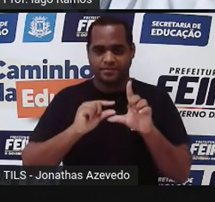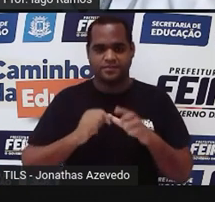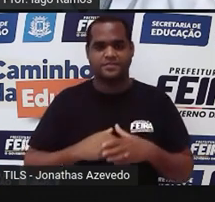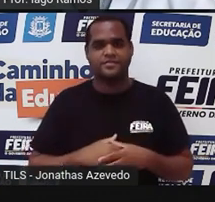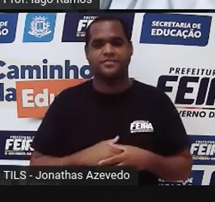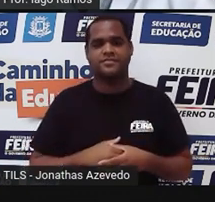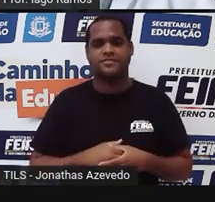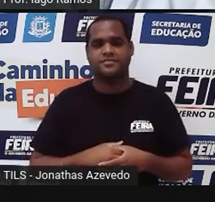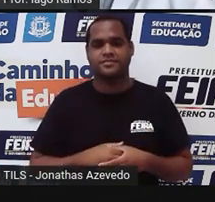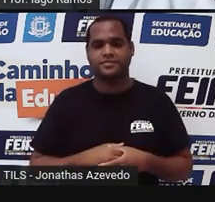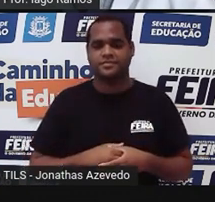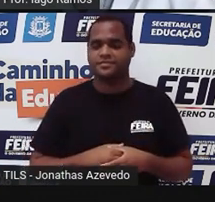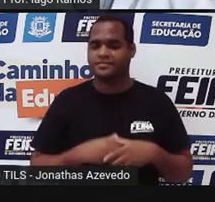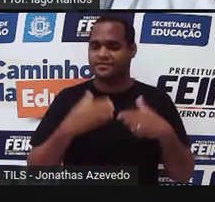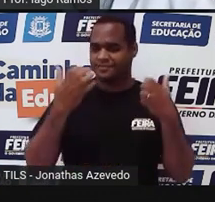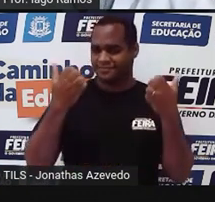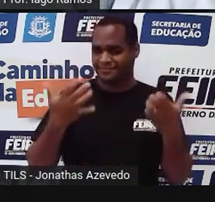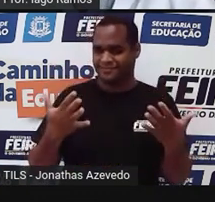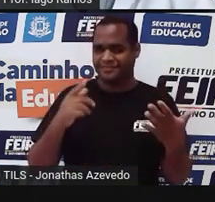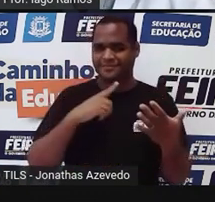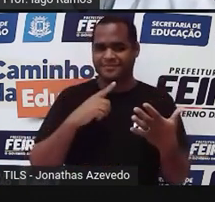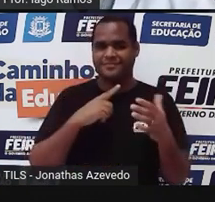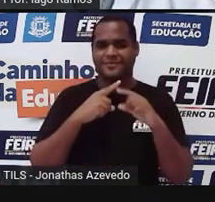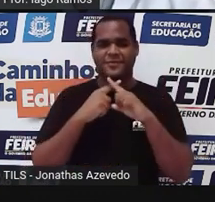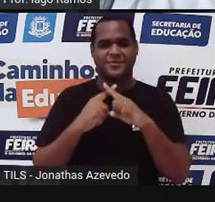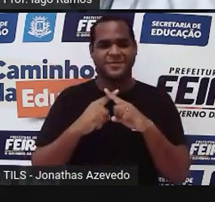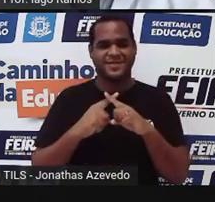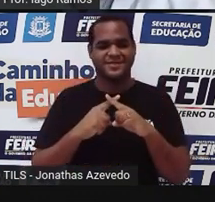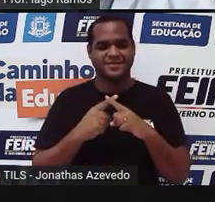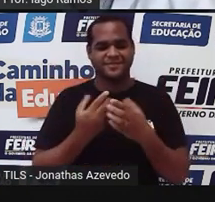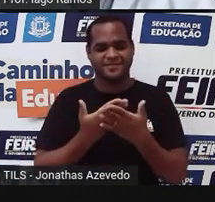Então, bora escrever isso aí na multiplicação.